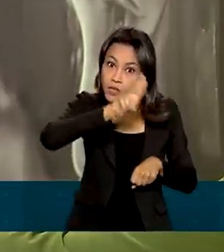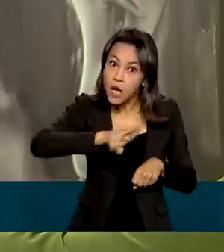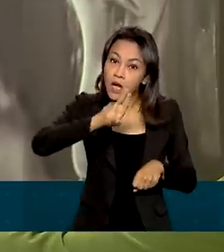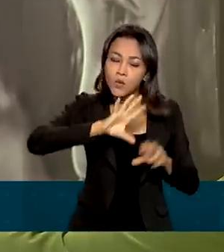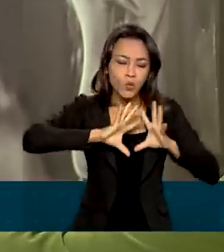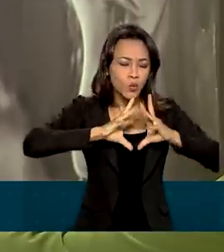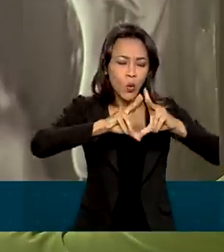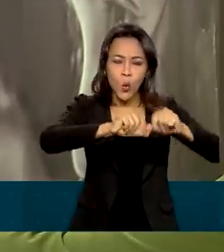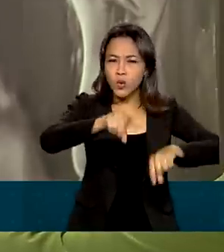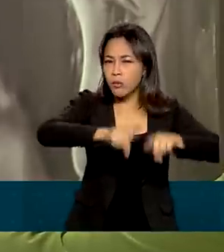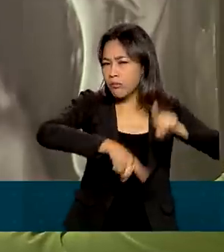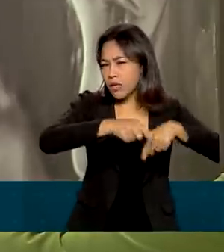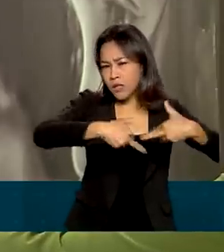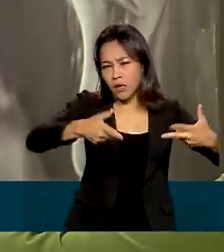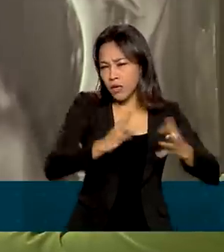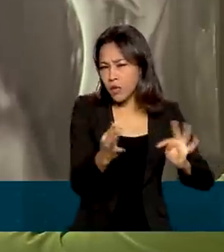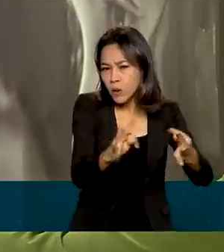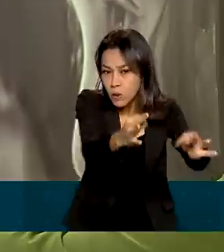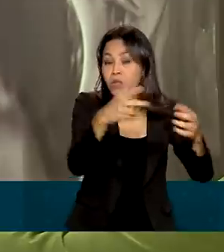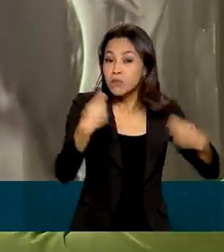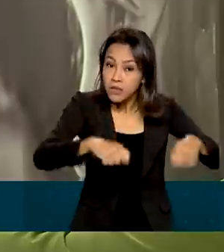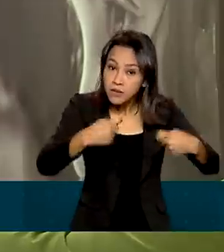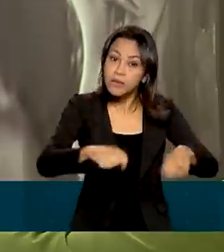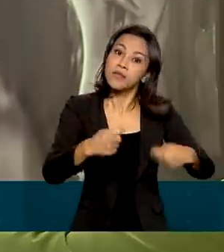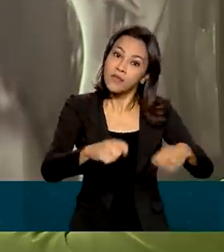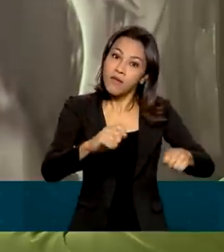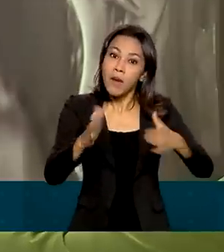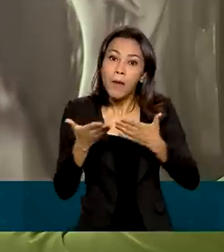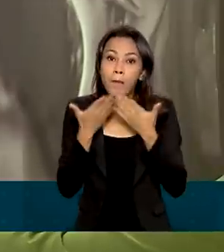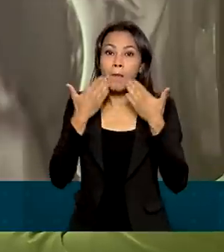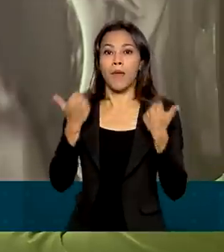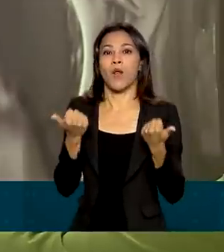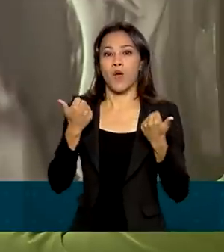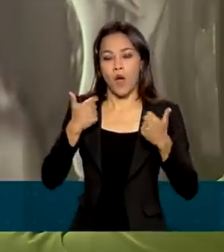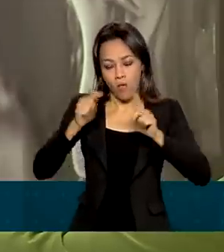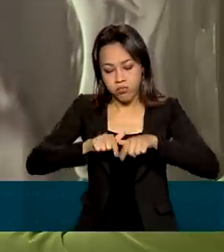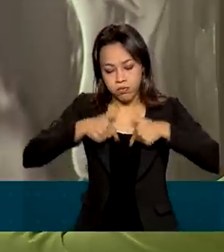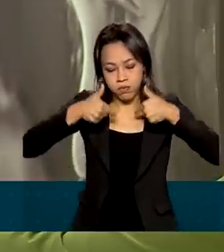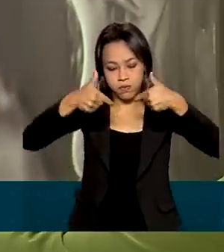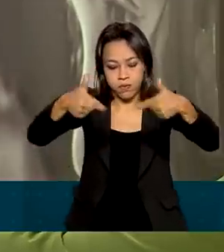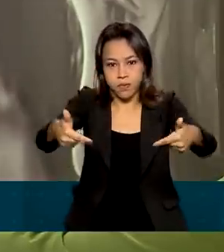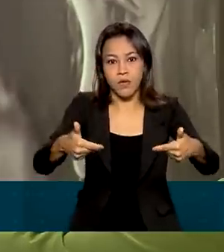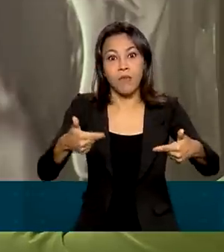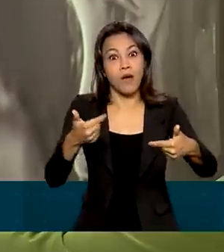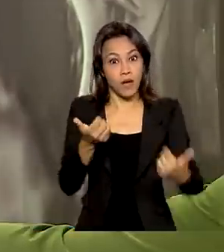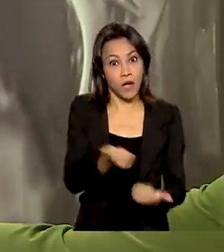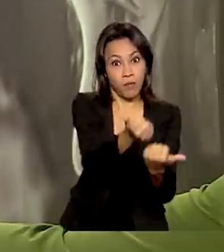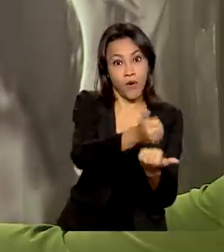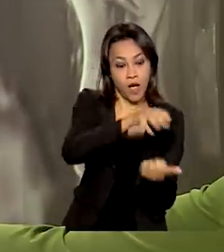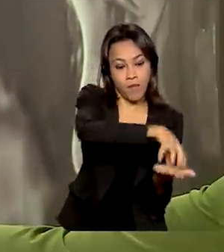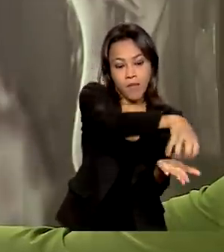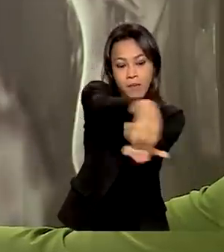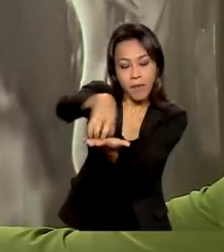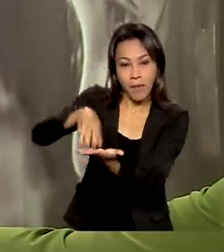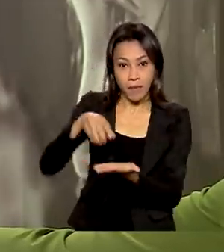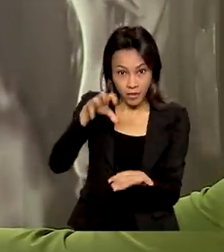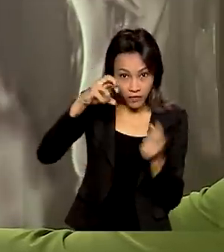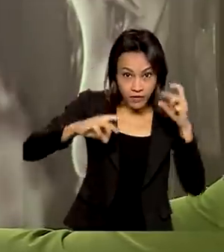equipamento, tudo que era infraestrutura necessária para melhorar as agências de fiscalização foi feito com esses